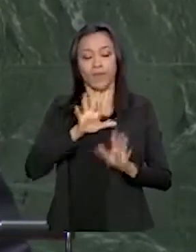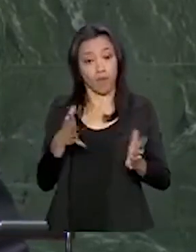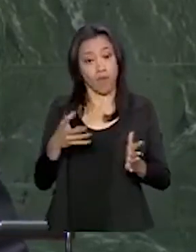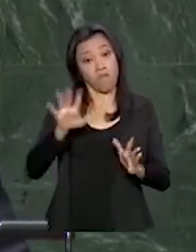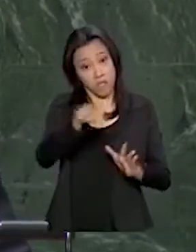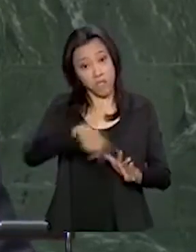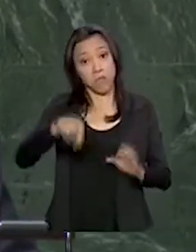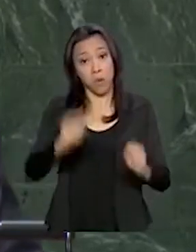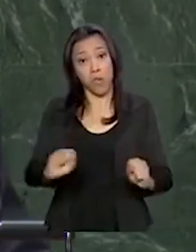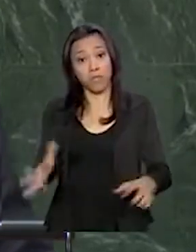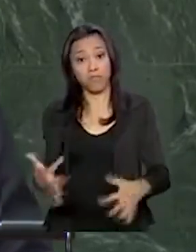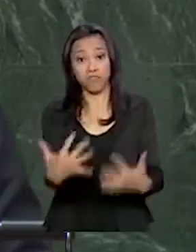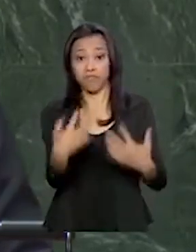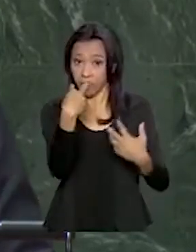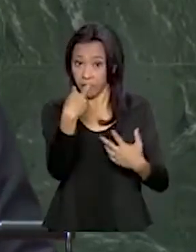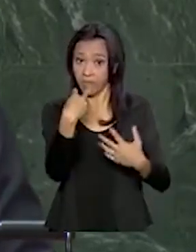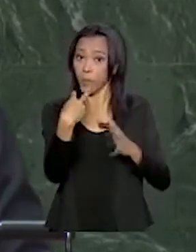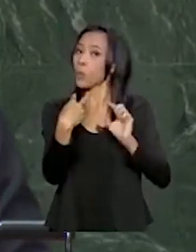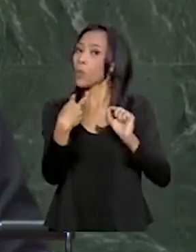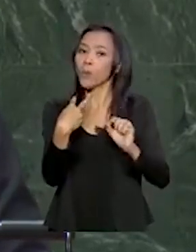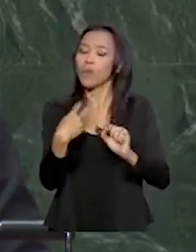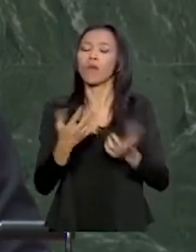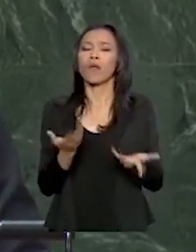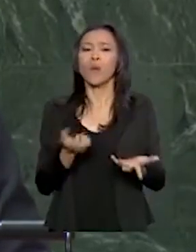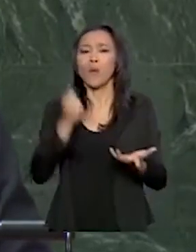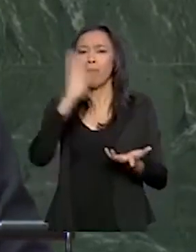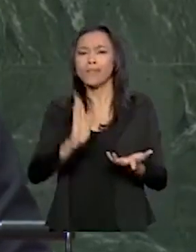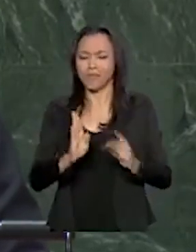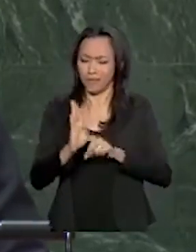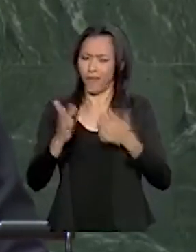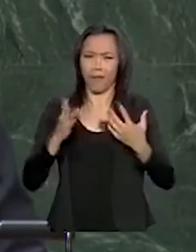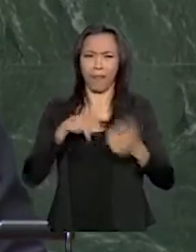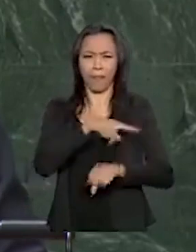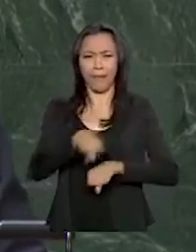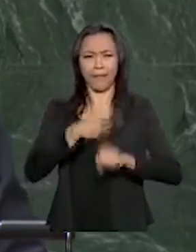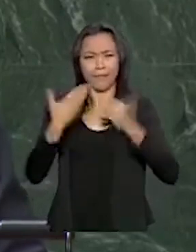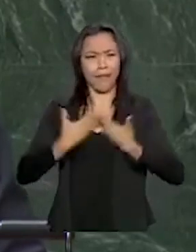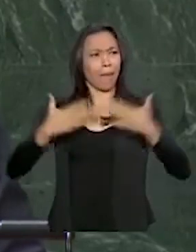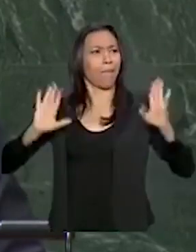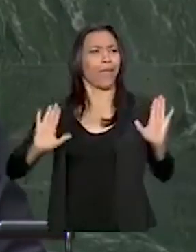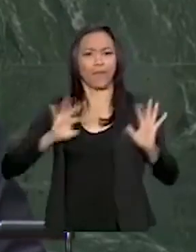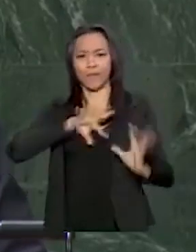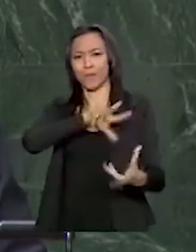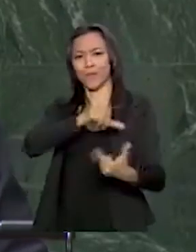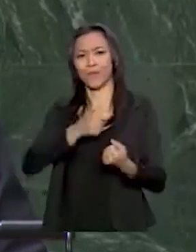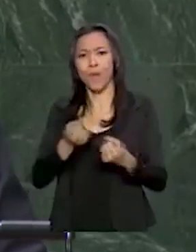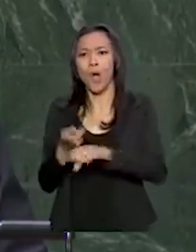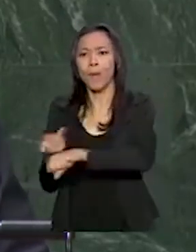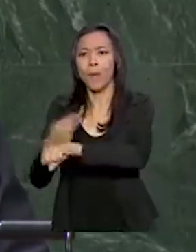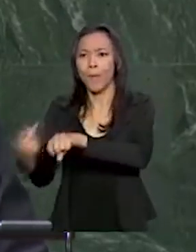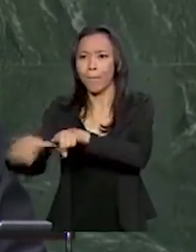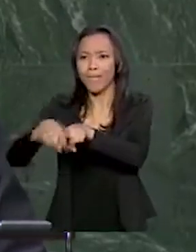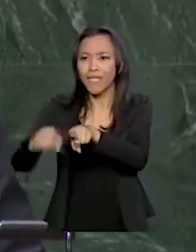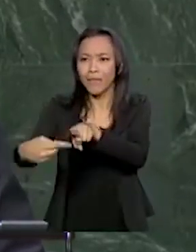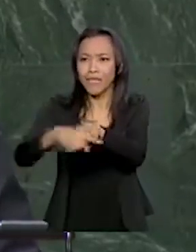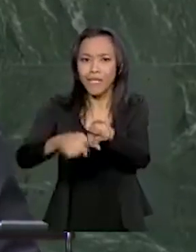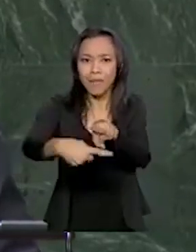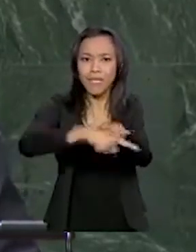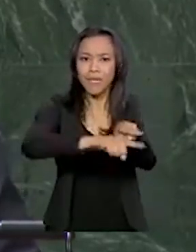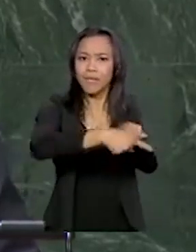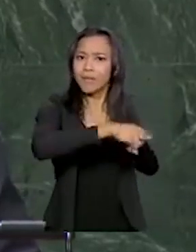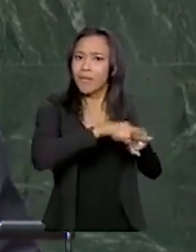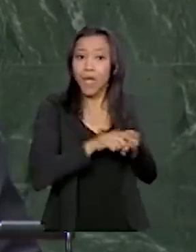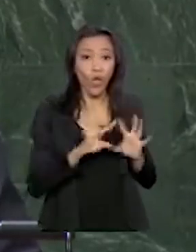podem ver, o Brasil é um país aberto ao mundo em busca de parcerias com todos os que